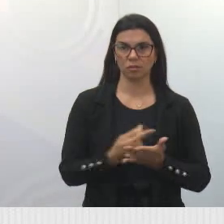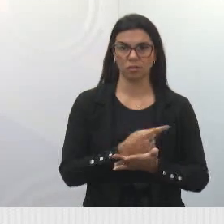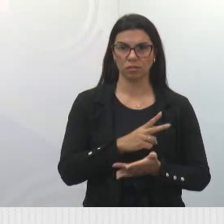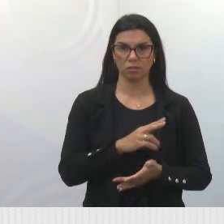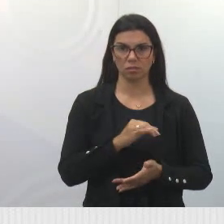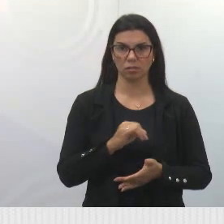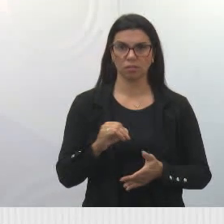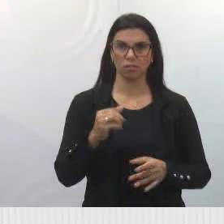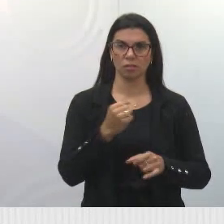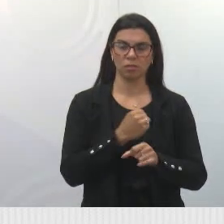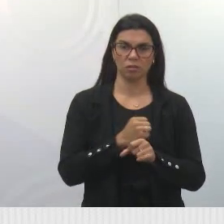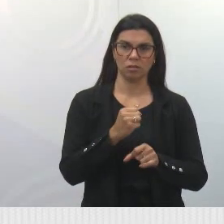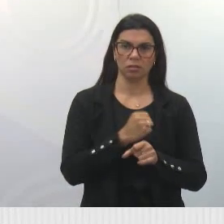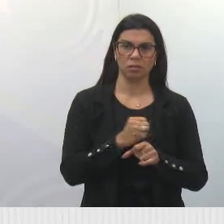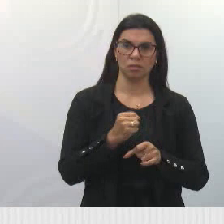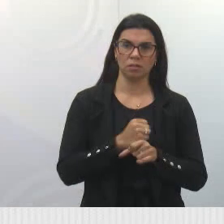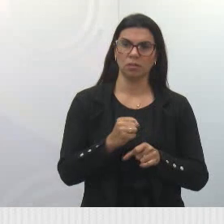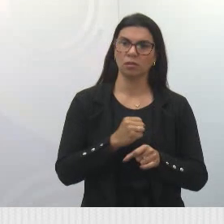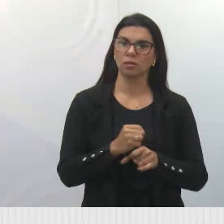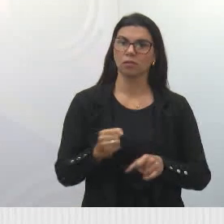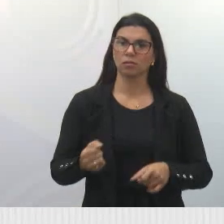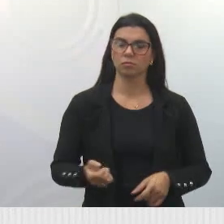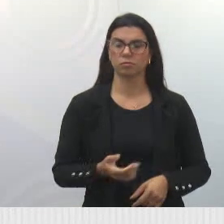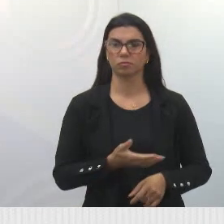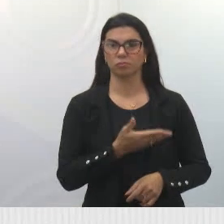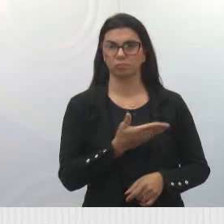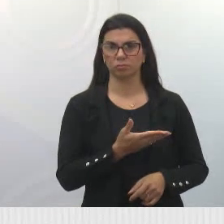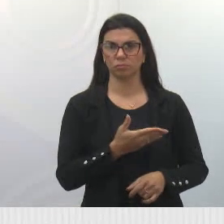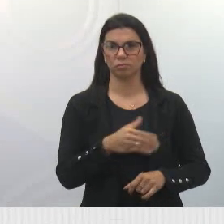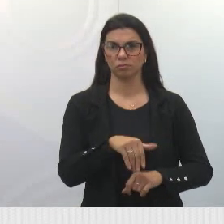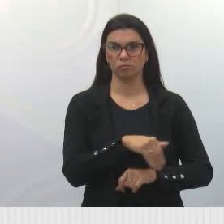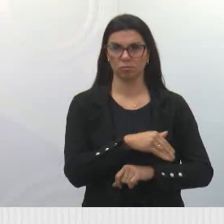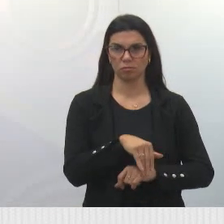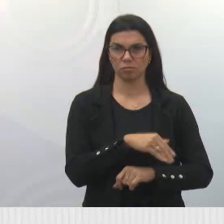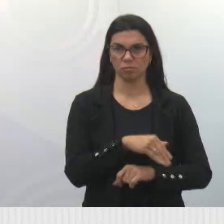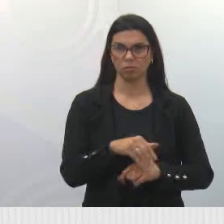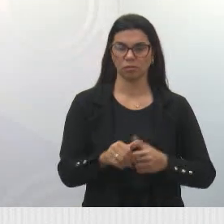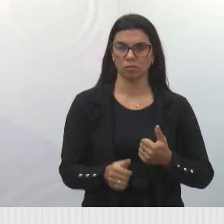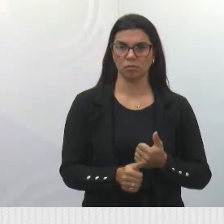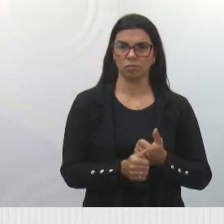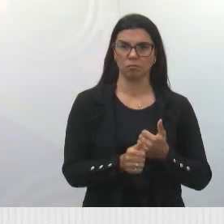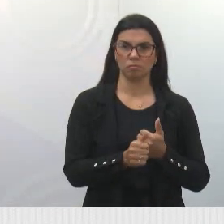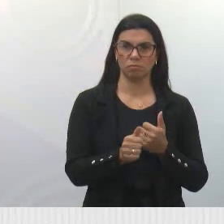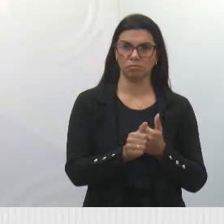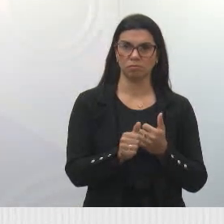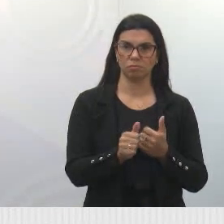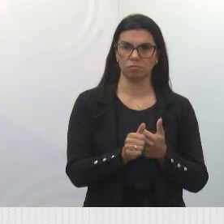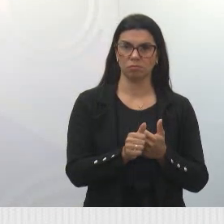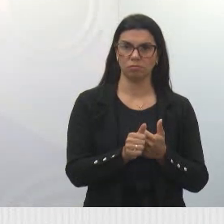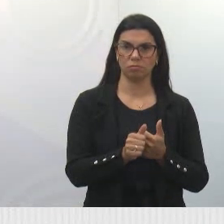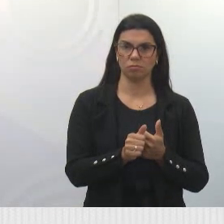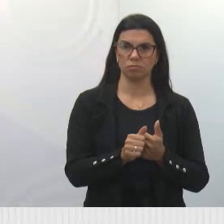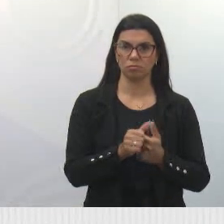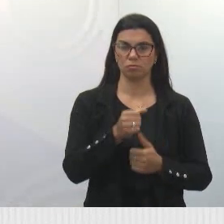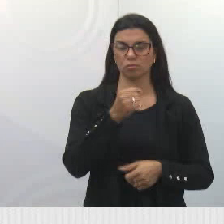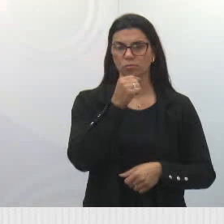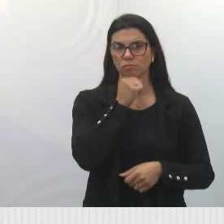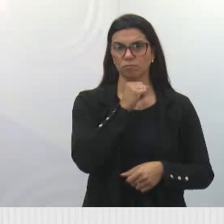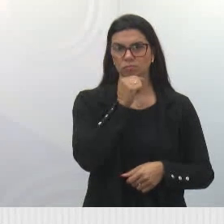drenagem ali na Luca Nogueira Garcês, ali na altura do antigo